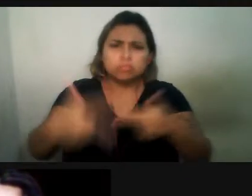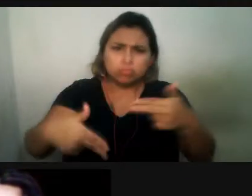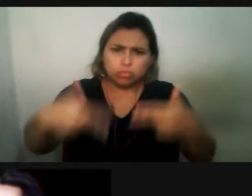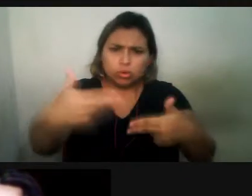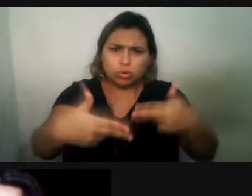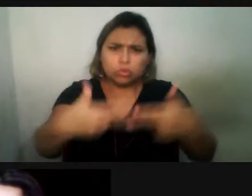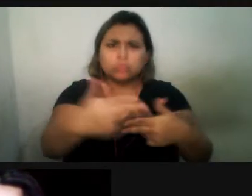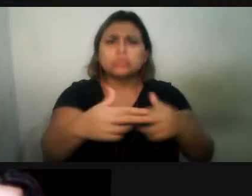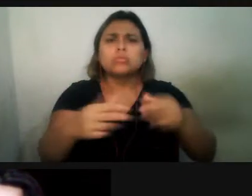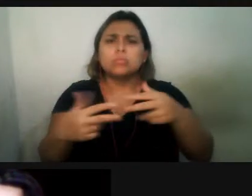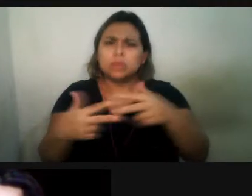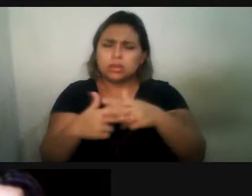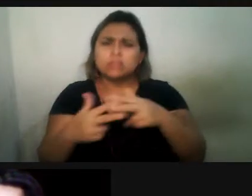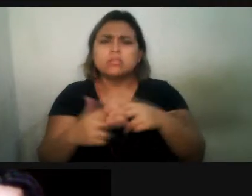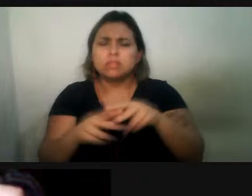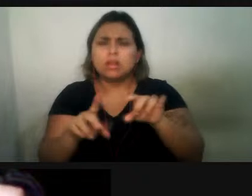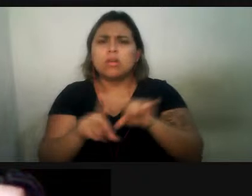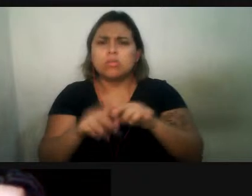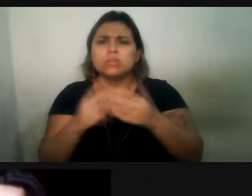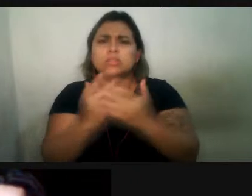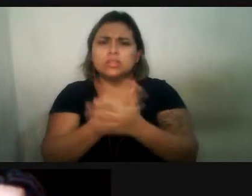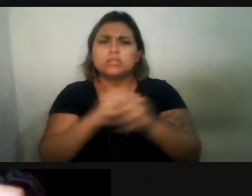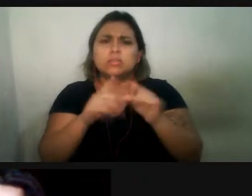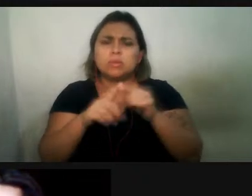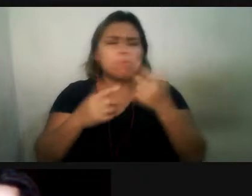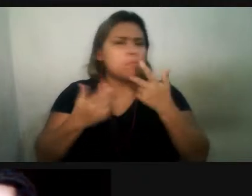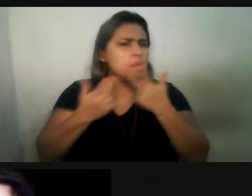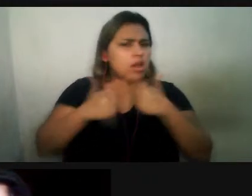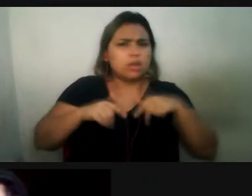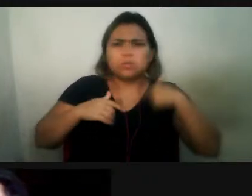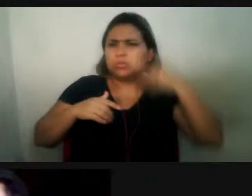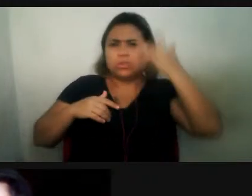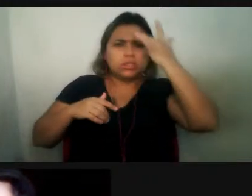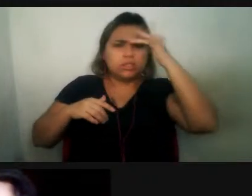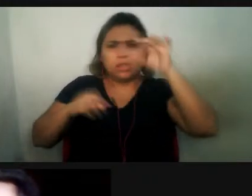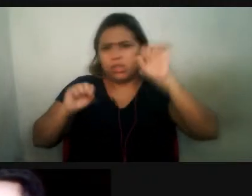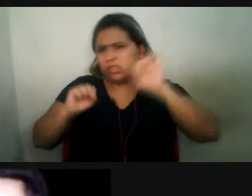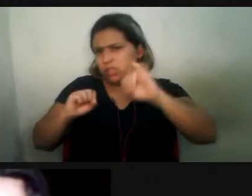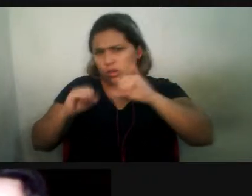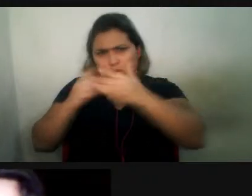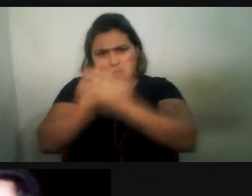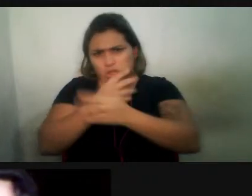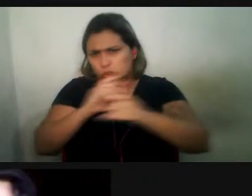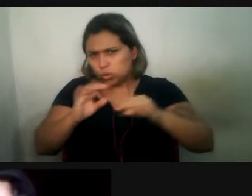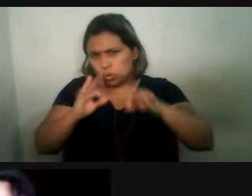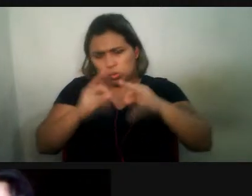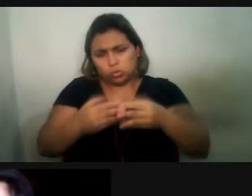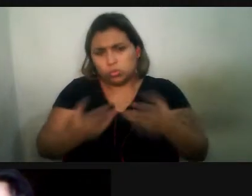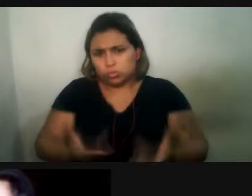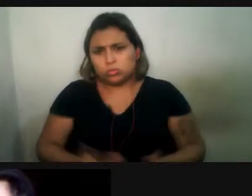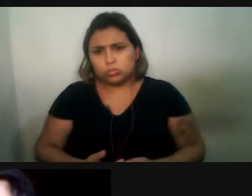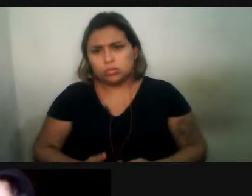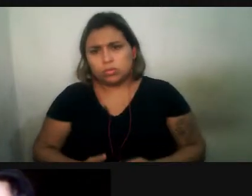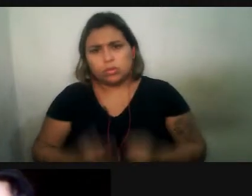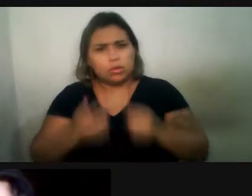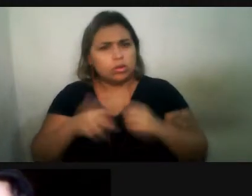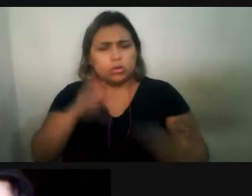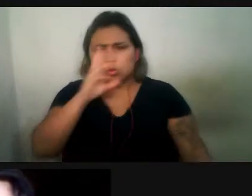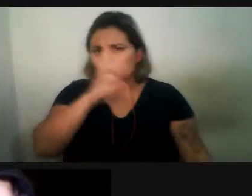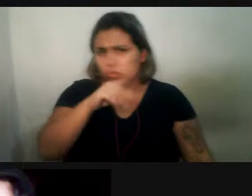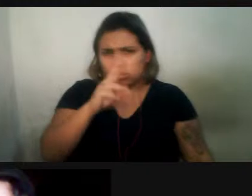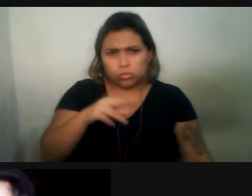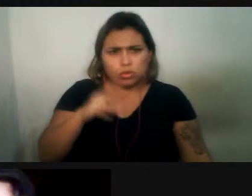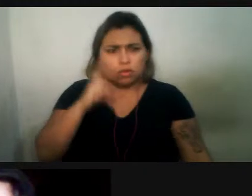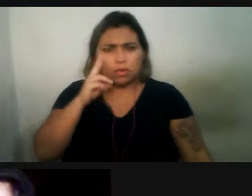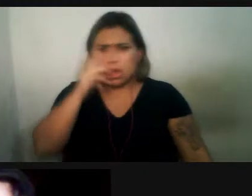chamados pulsados, mas não sei se isso ocorre em todas as interações agressivas, assim, mas nunca peguei para analisar e tal,